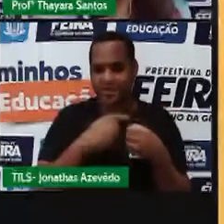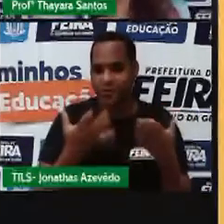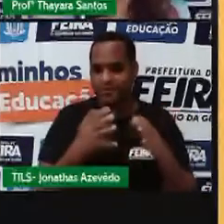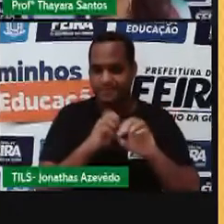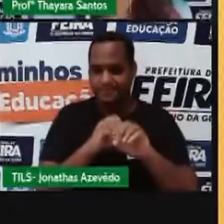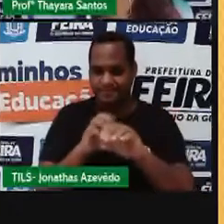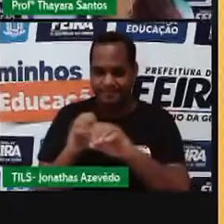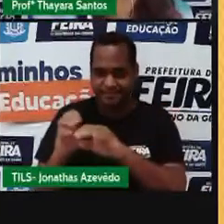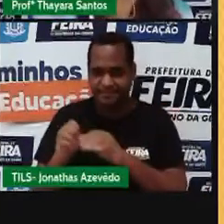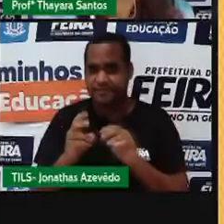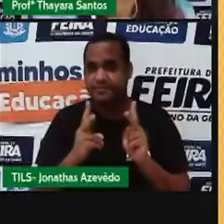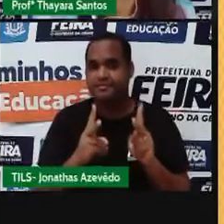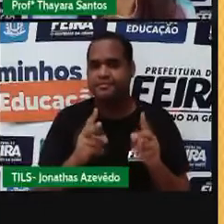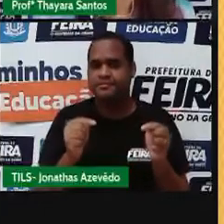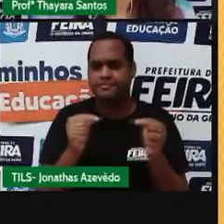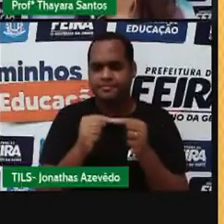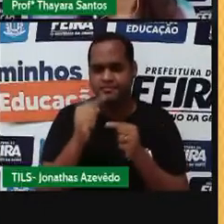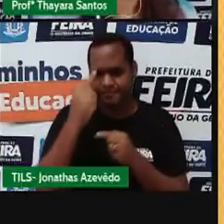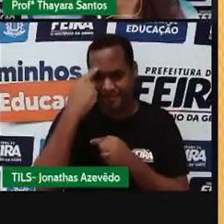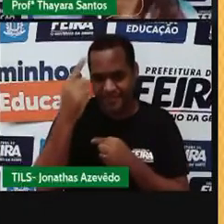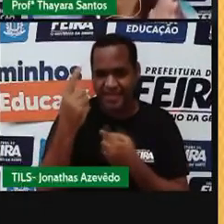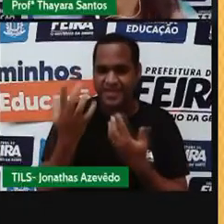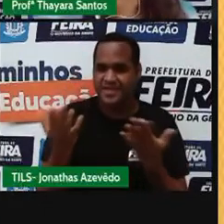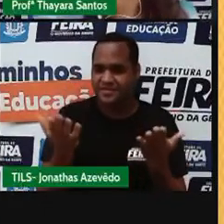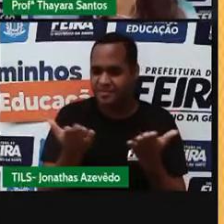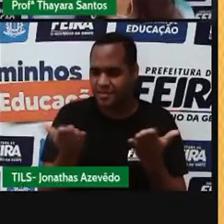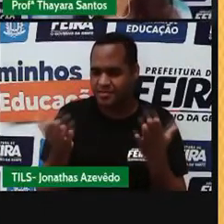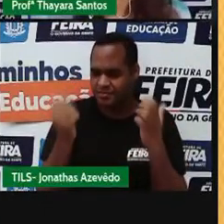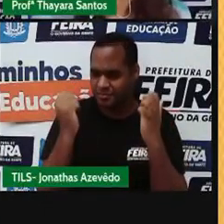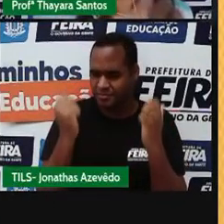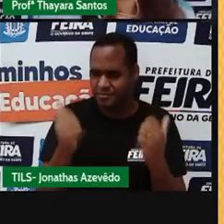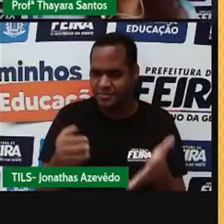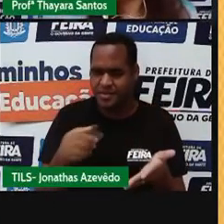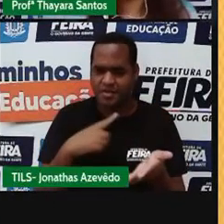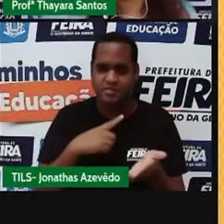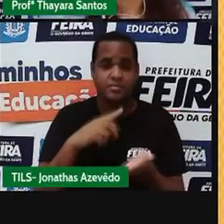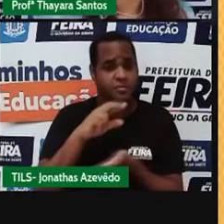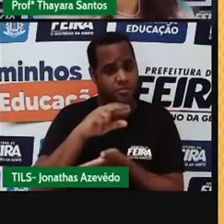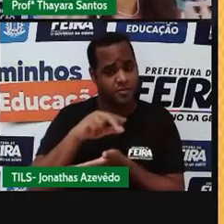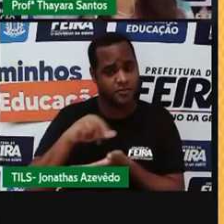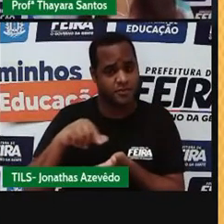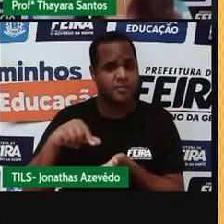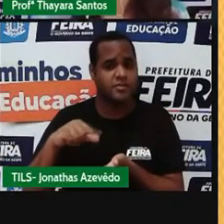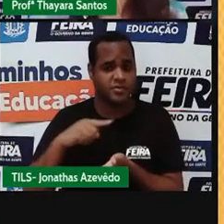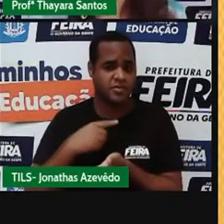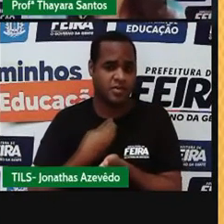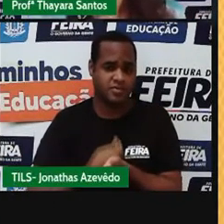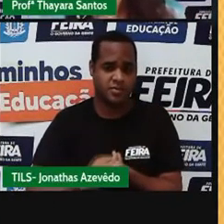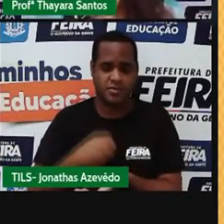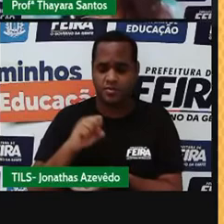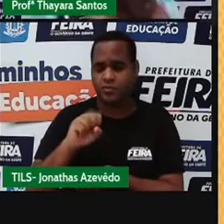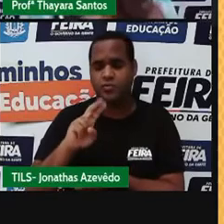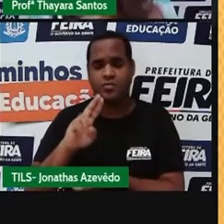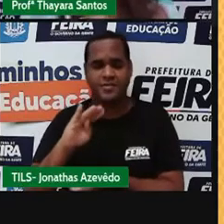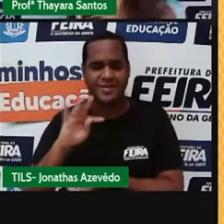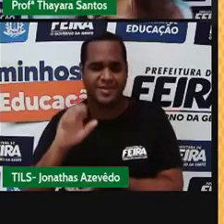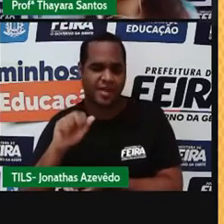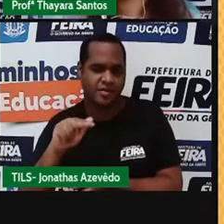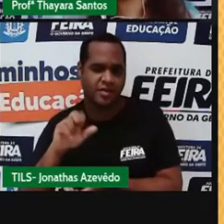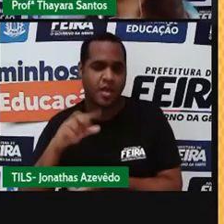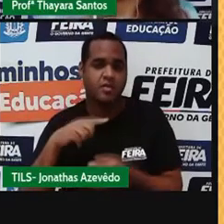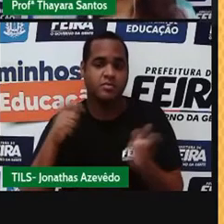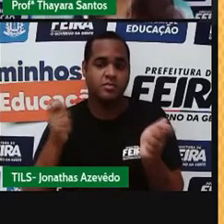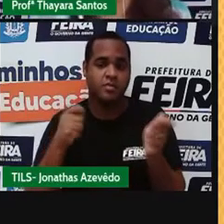aula, para continuar. Então, a gente já viu o que são as substâncias, né? Já viu que essas substâncias podem ser simples ou